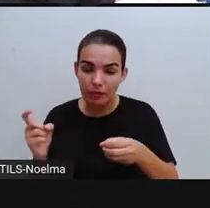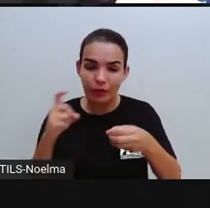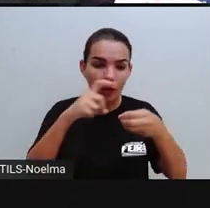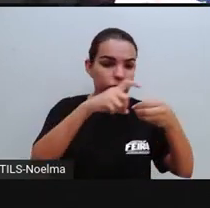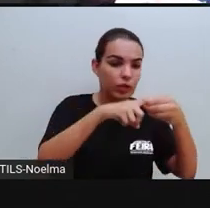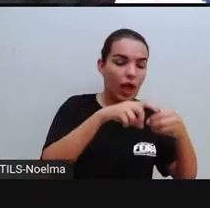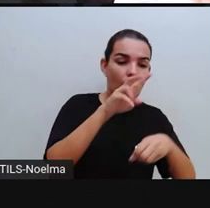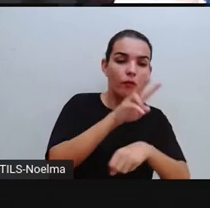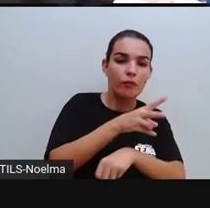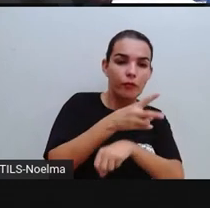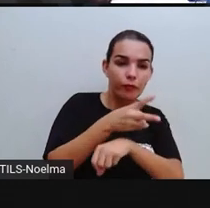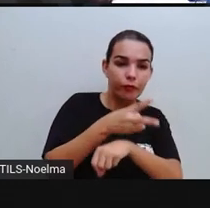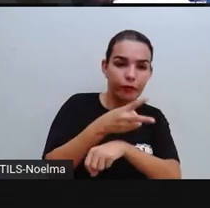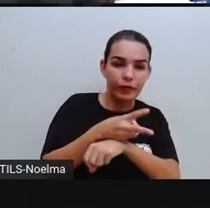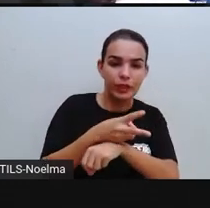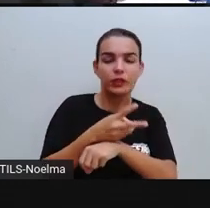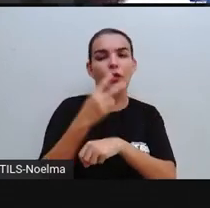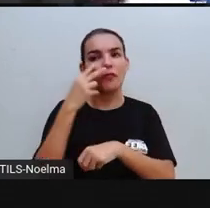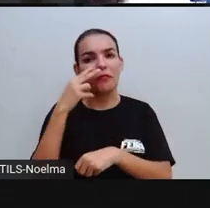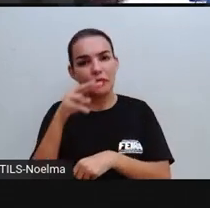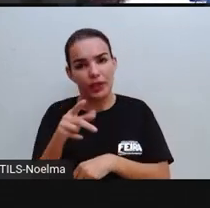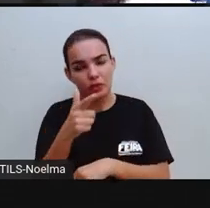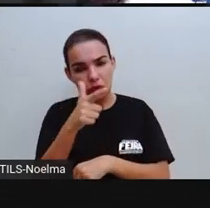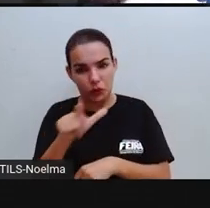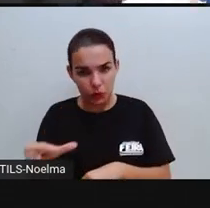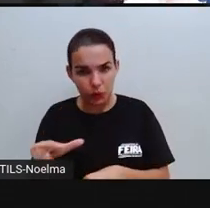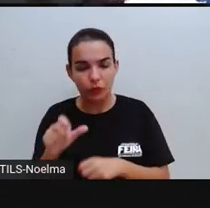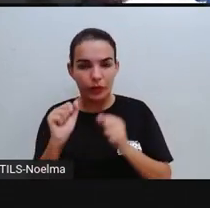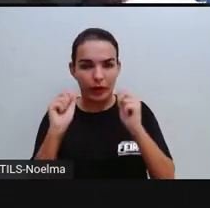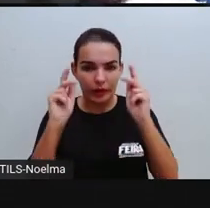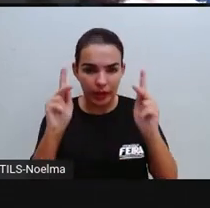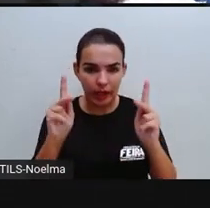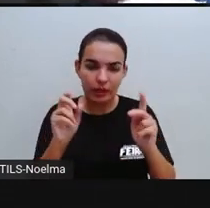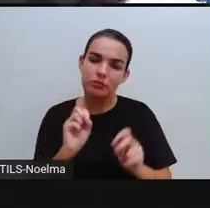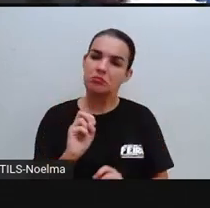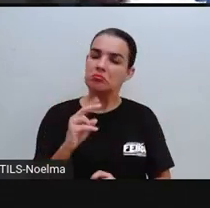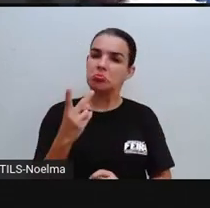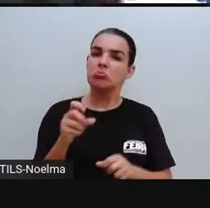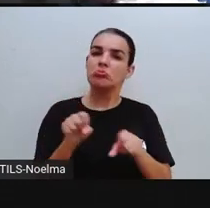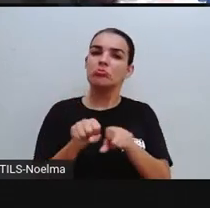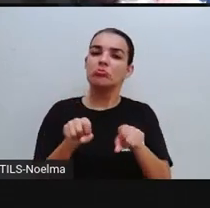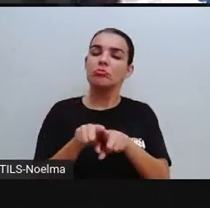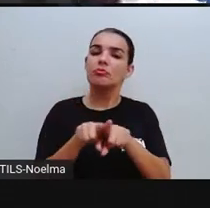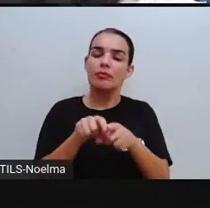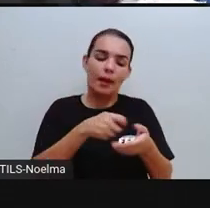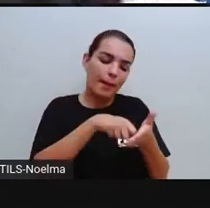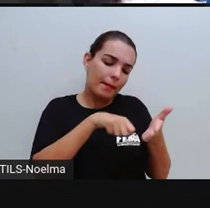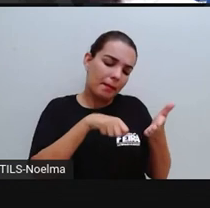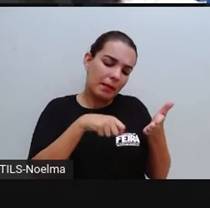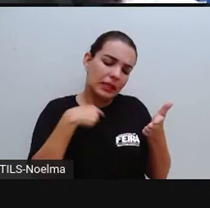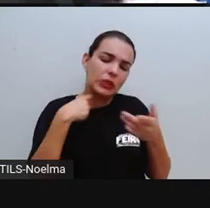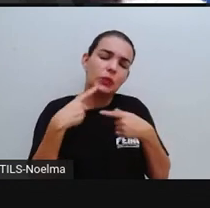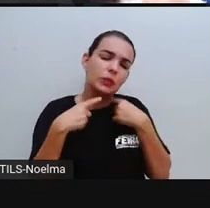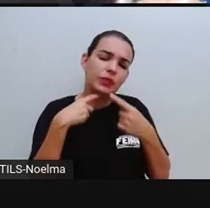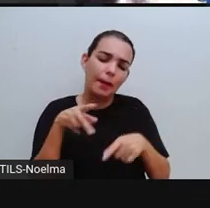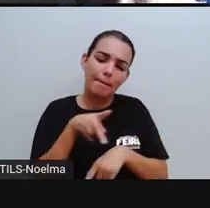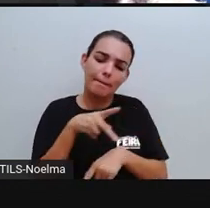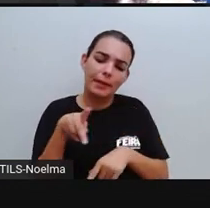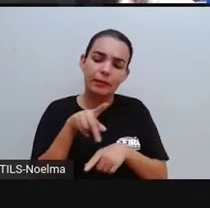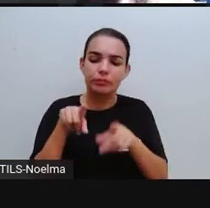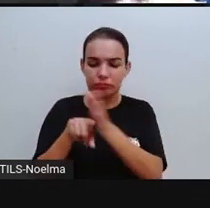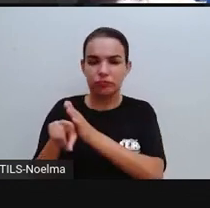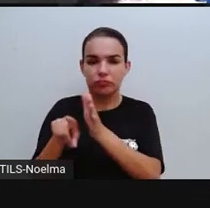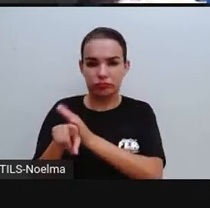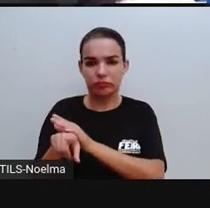na aula, assistir novamente, tá bom? Ou anotar aí as dúvidas para perguntar ao seu professor e trocar